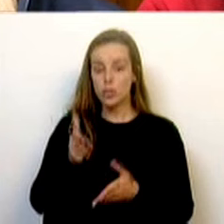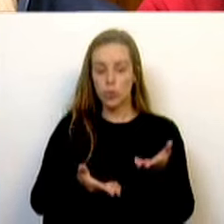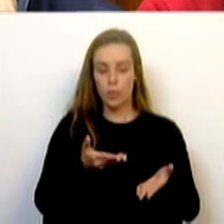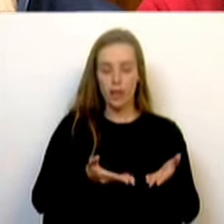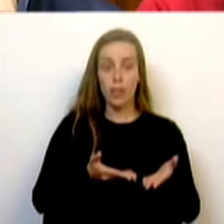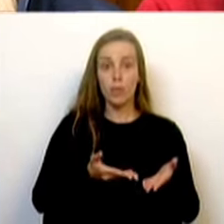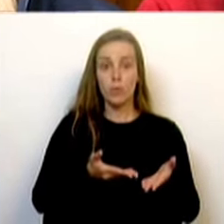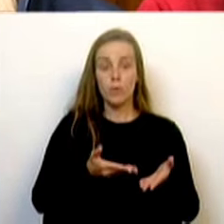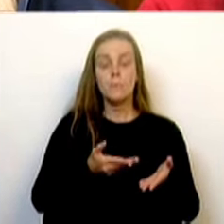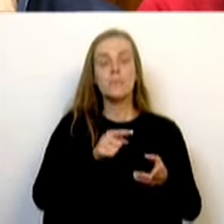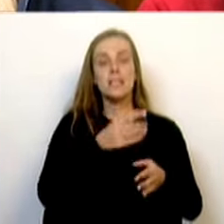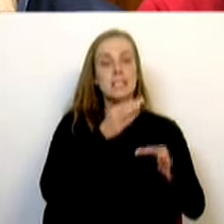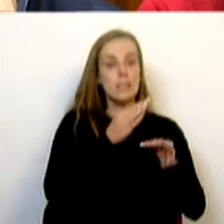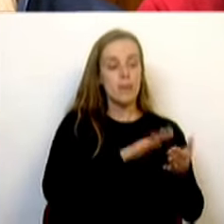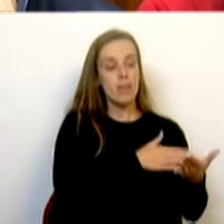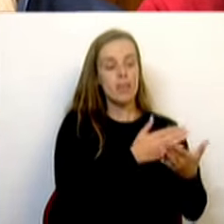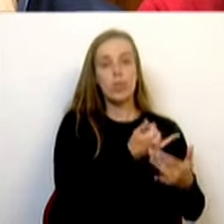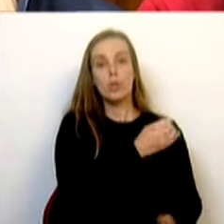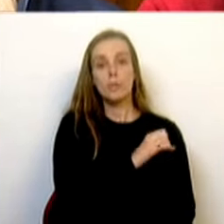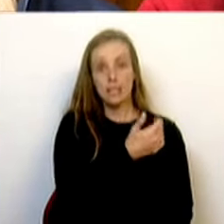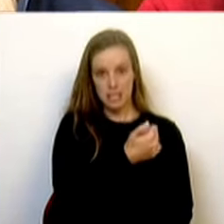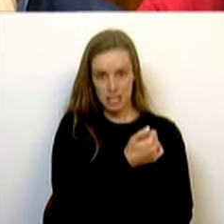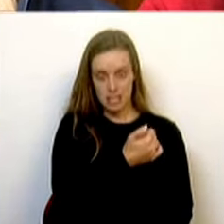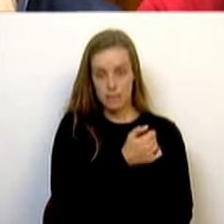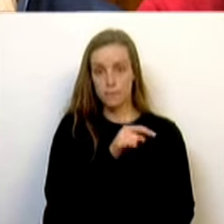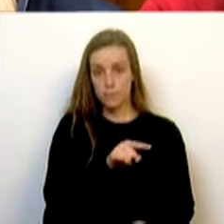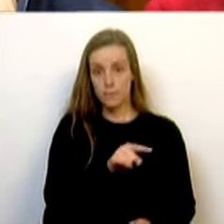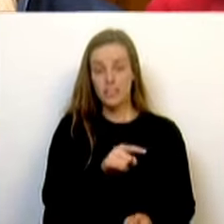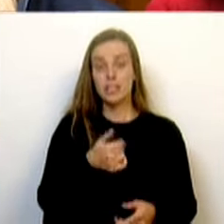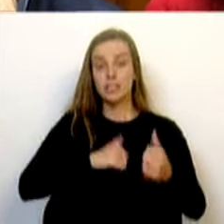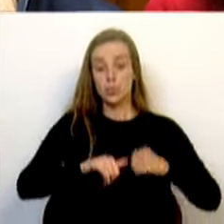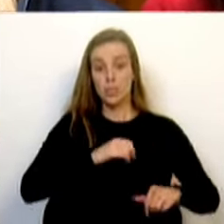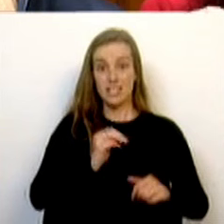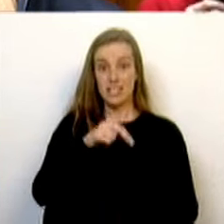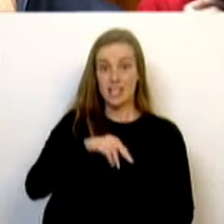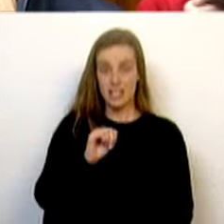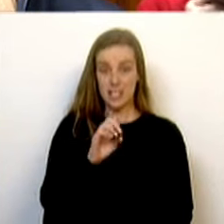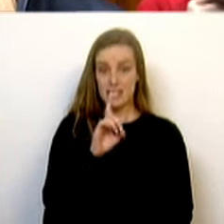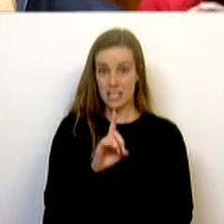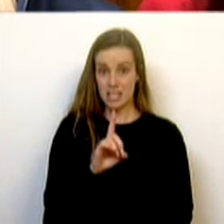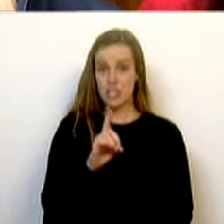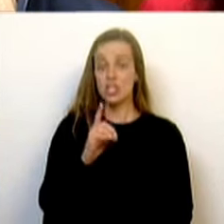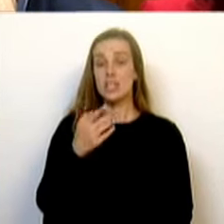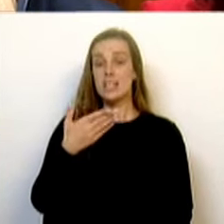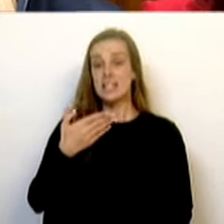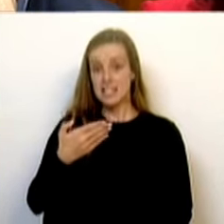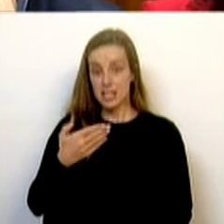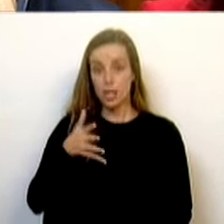2015. Cirurgias tinham sido realizadas no SNS, 617